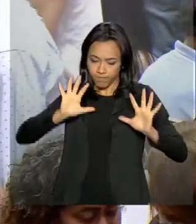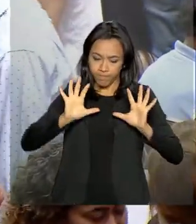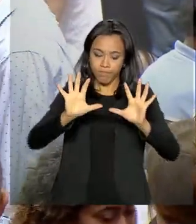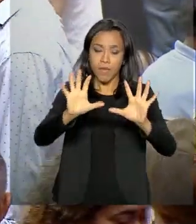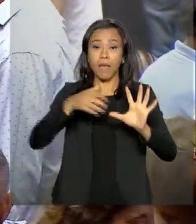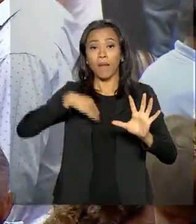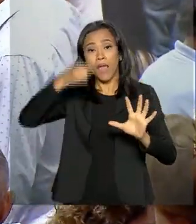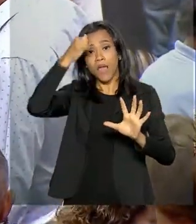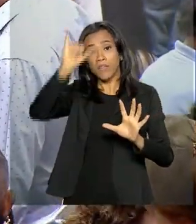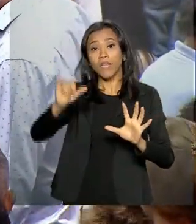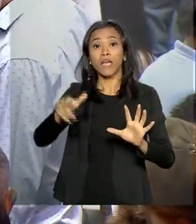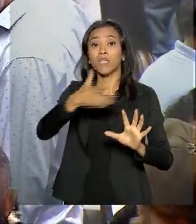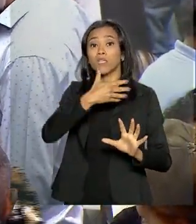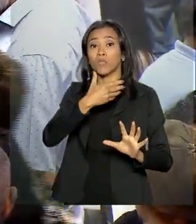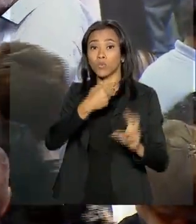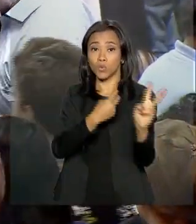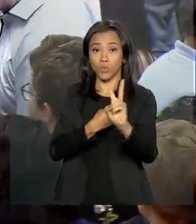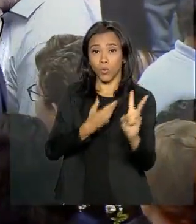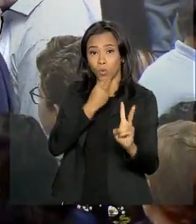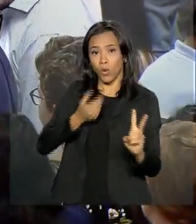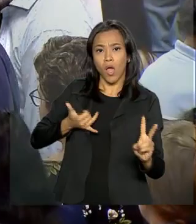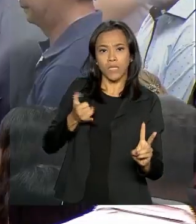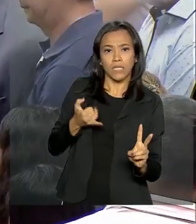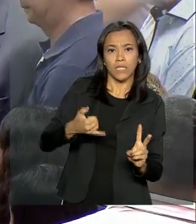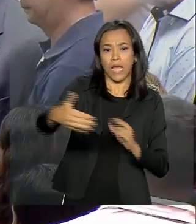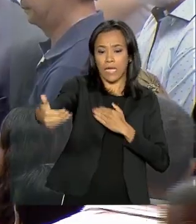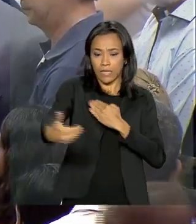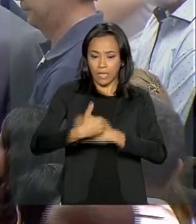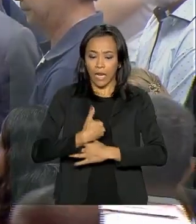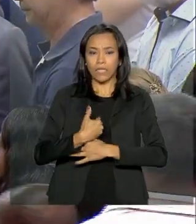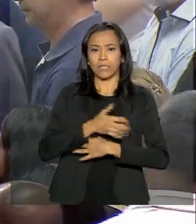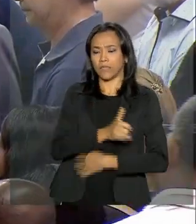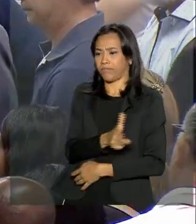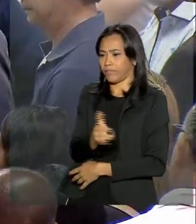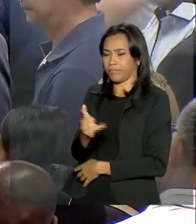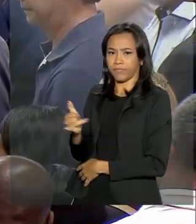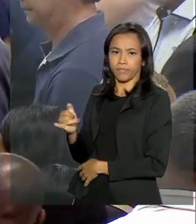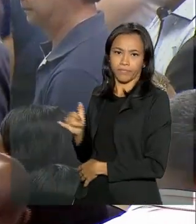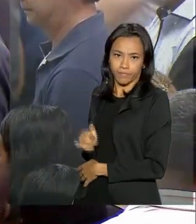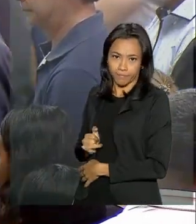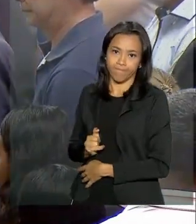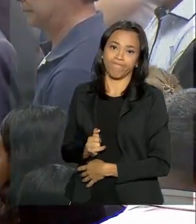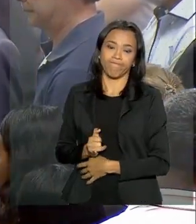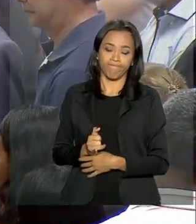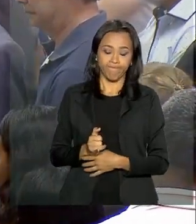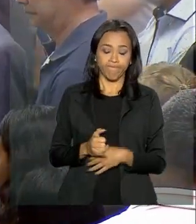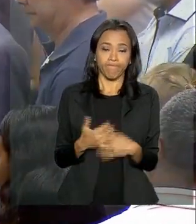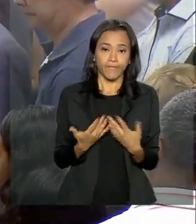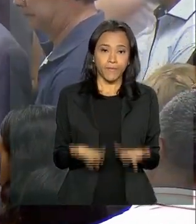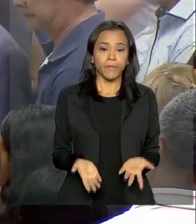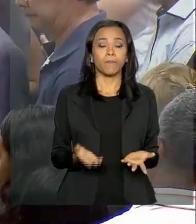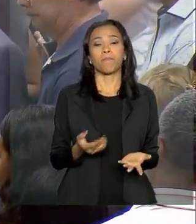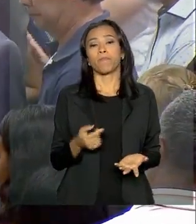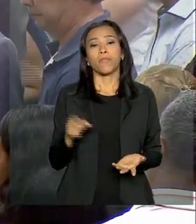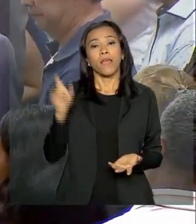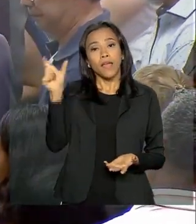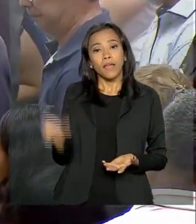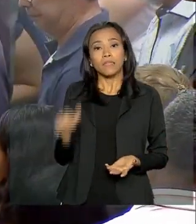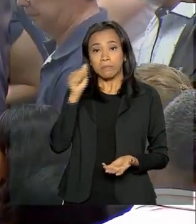os assassinos acessassem a cantina e pudesse matar mais pessoas. Ela foi